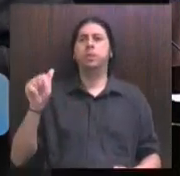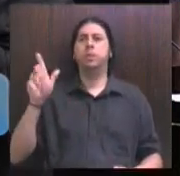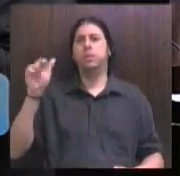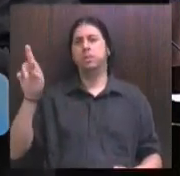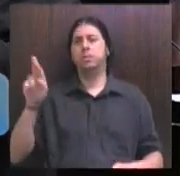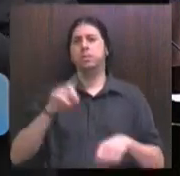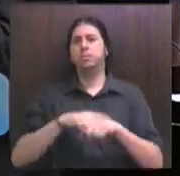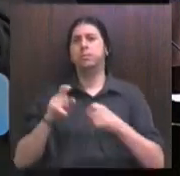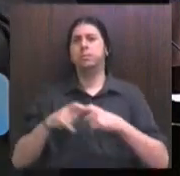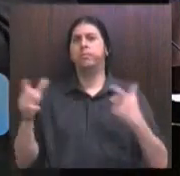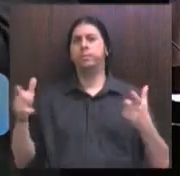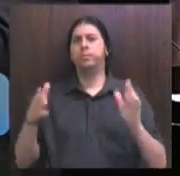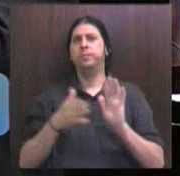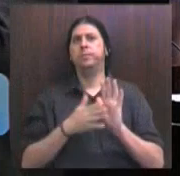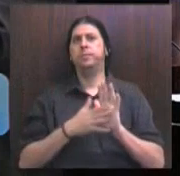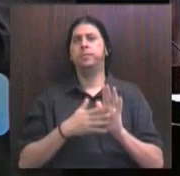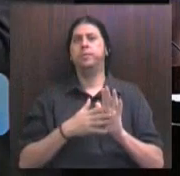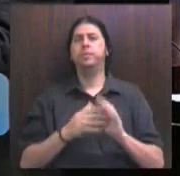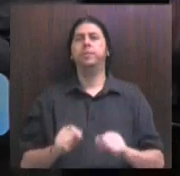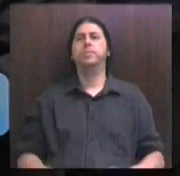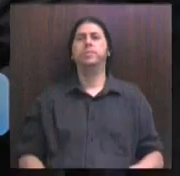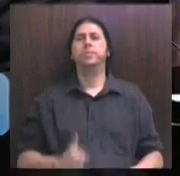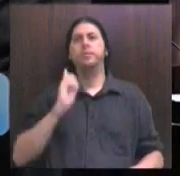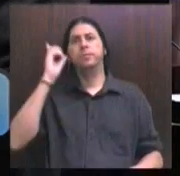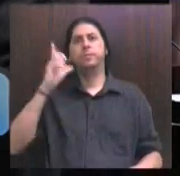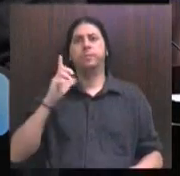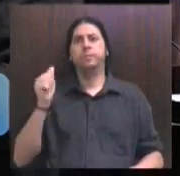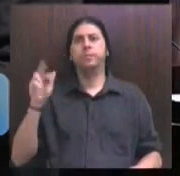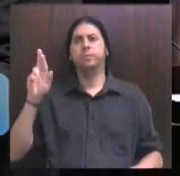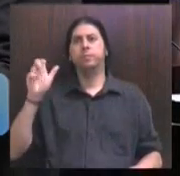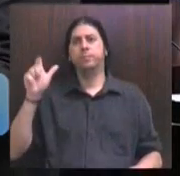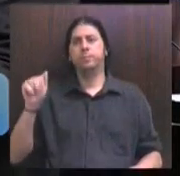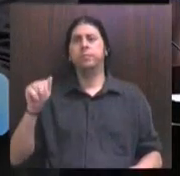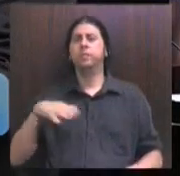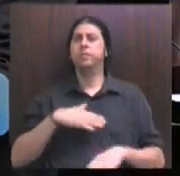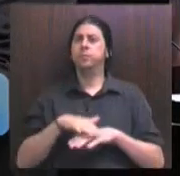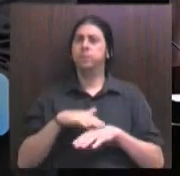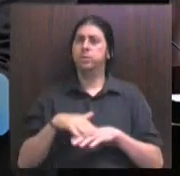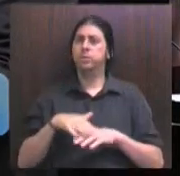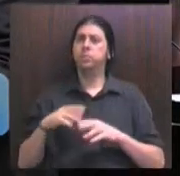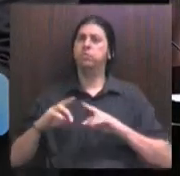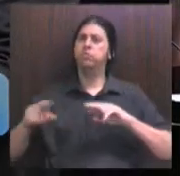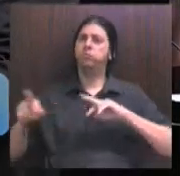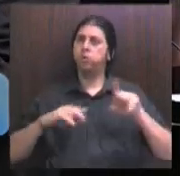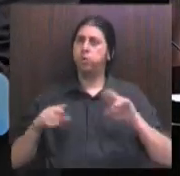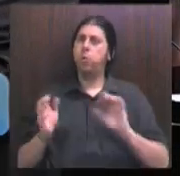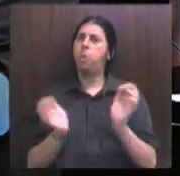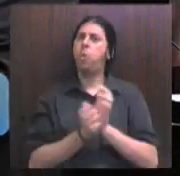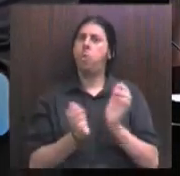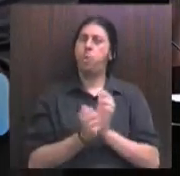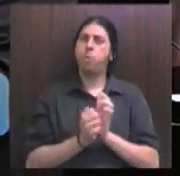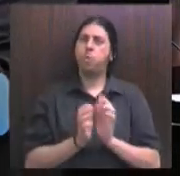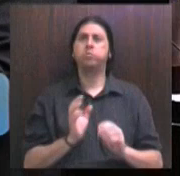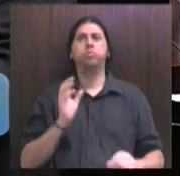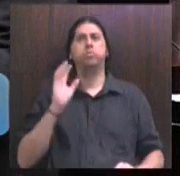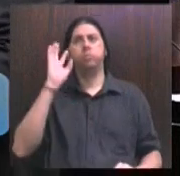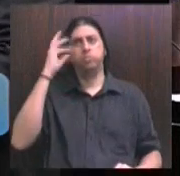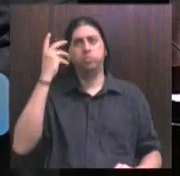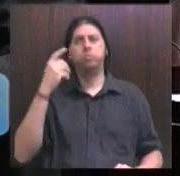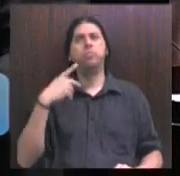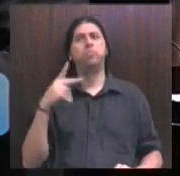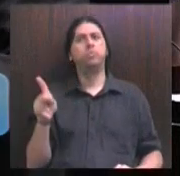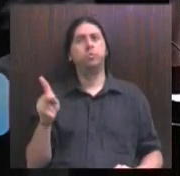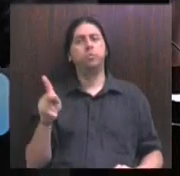expediente. Nós estávamos aqui, deputado Lara, conversando com os demais colegas e concluímos que